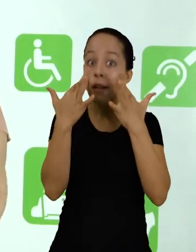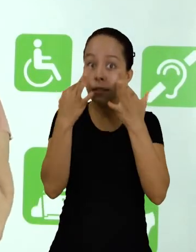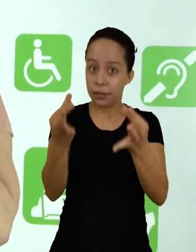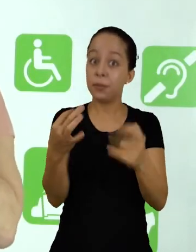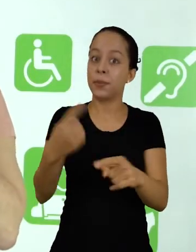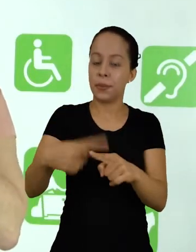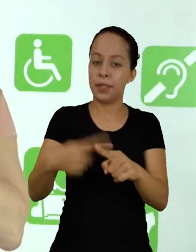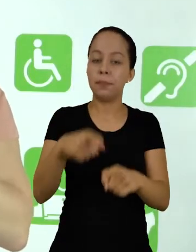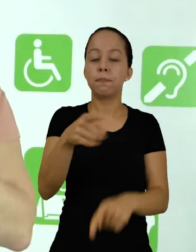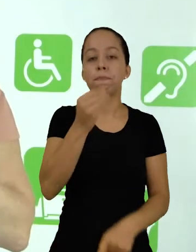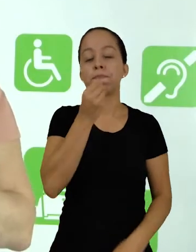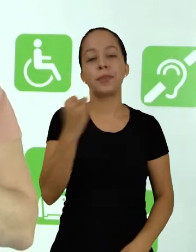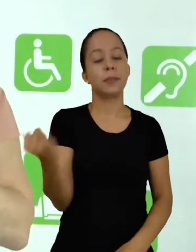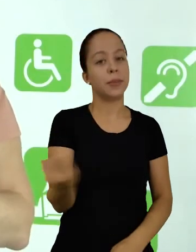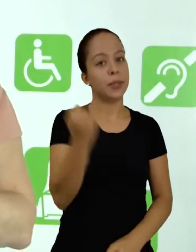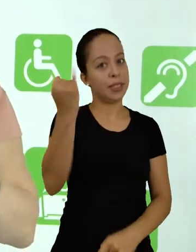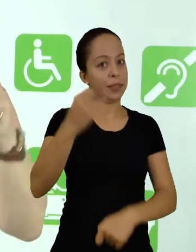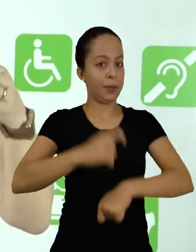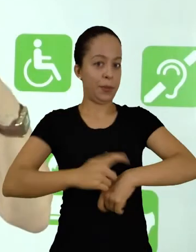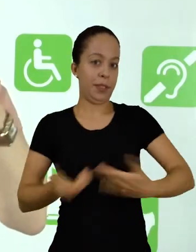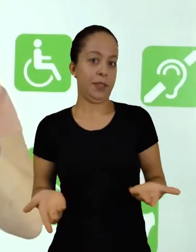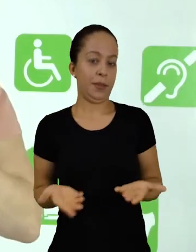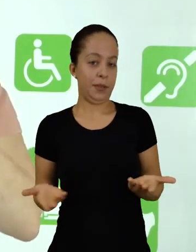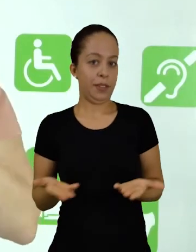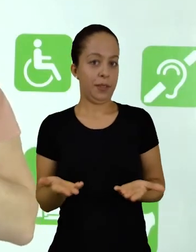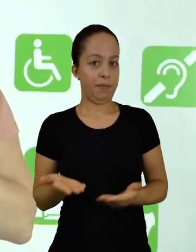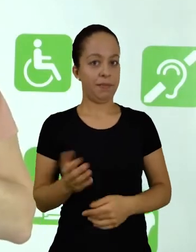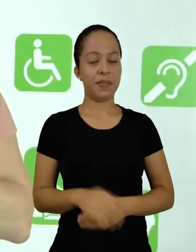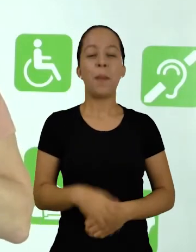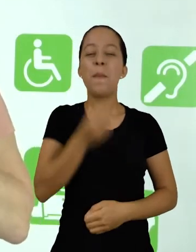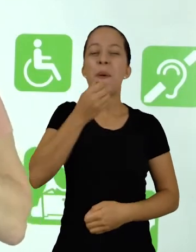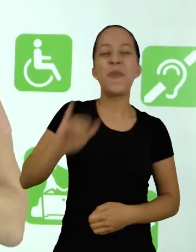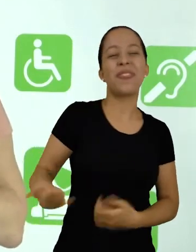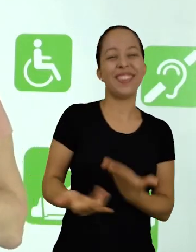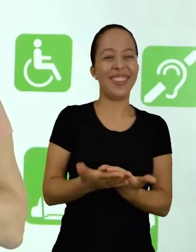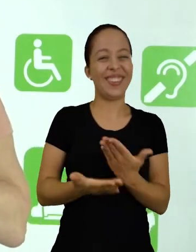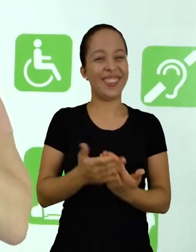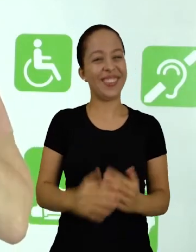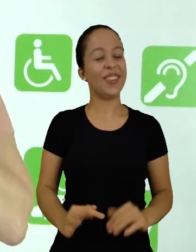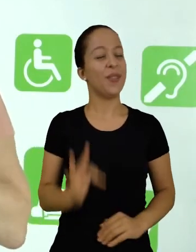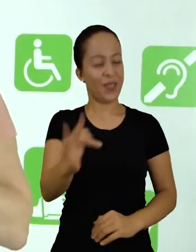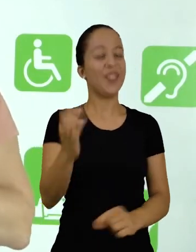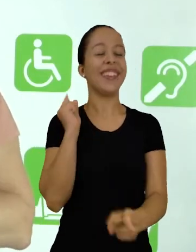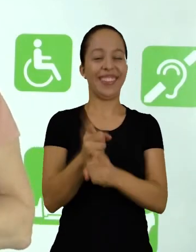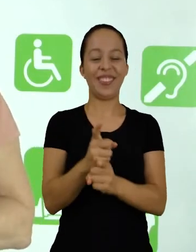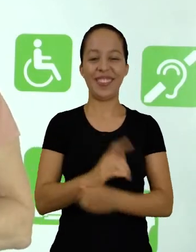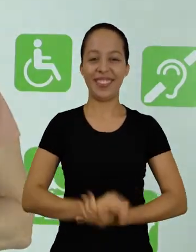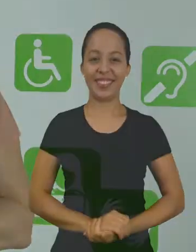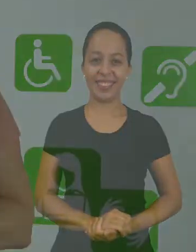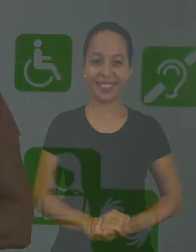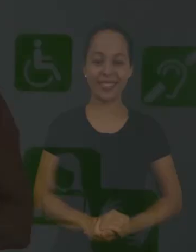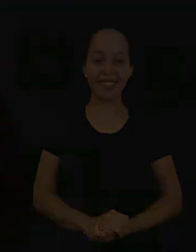do IFES, porque essas aí vão ser importantes neste momento. Bons estudos e até mais!